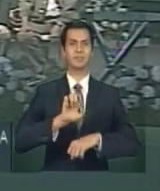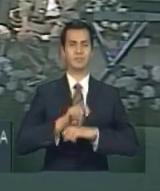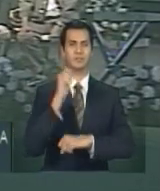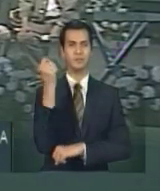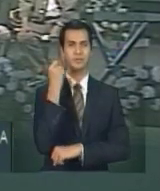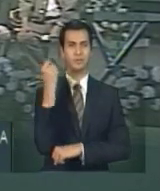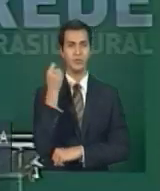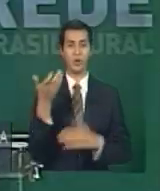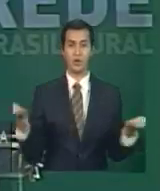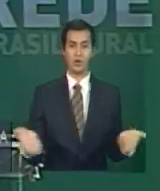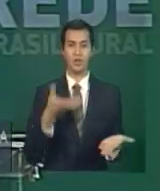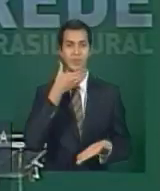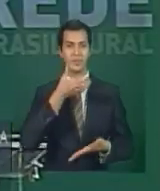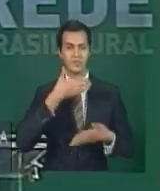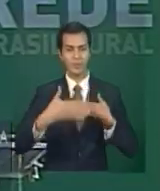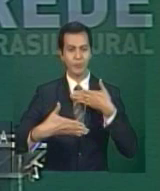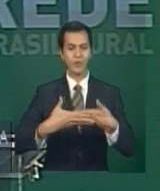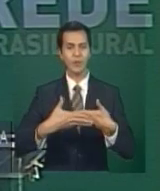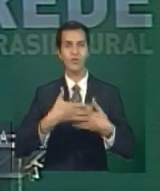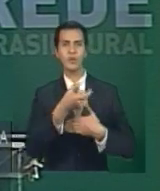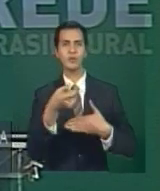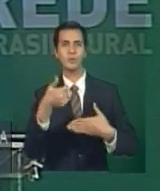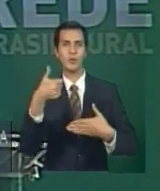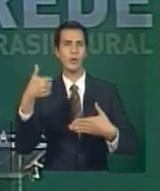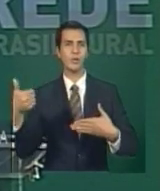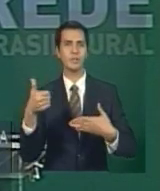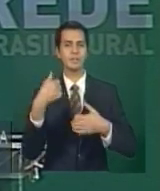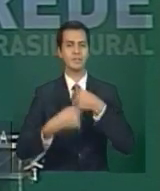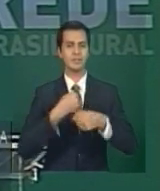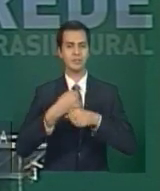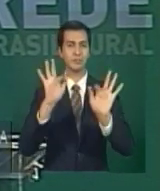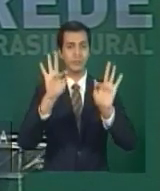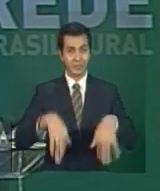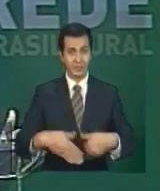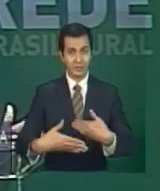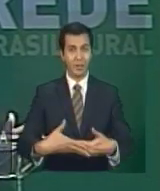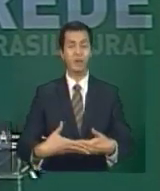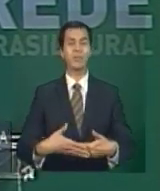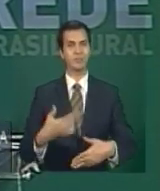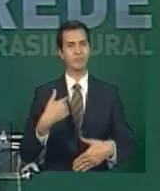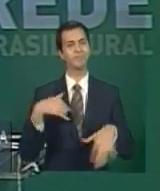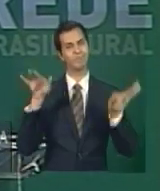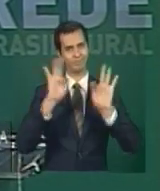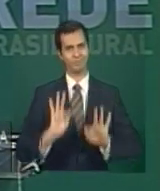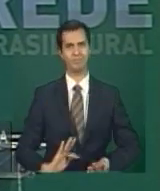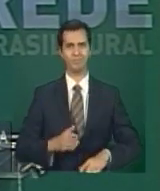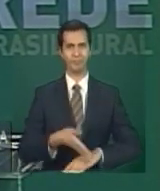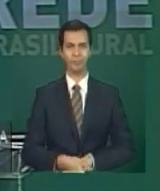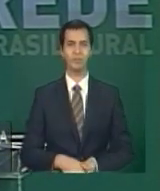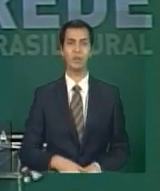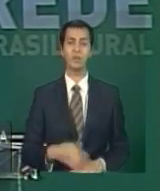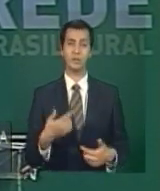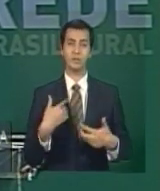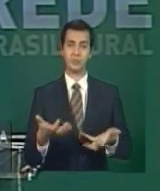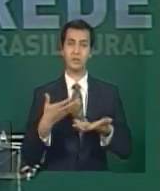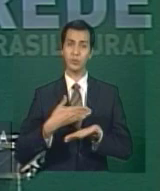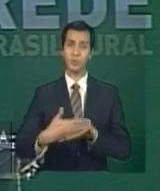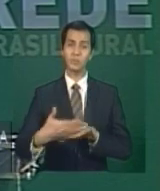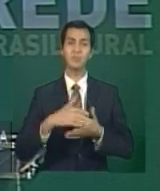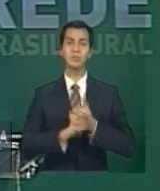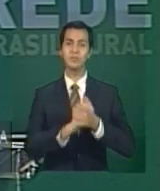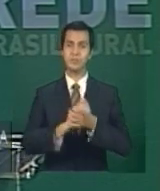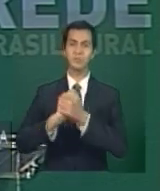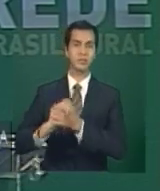do ano de 2011. E queria iniciar as minhas saudações